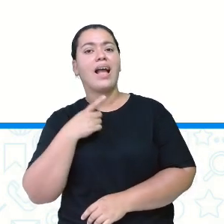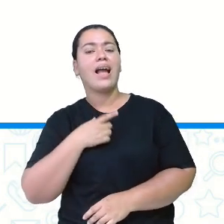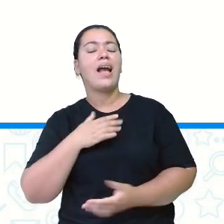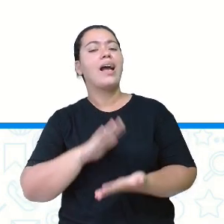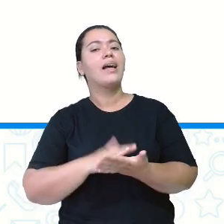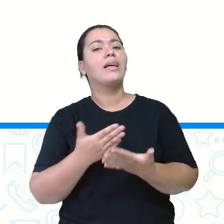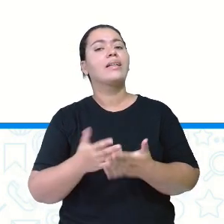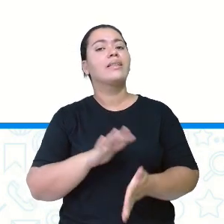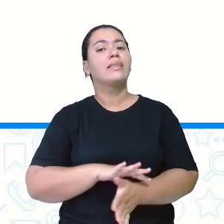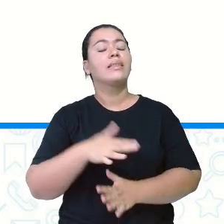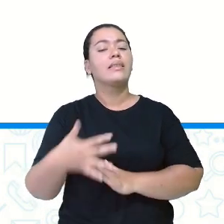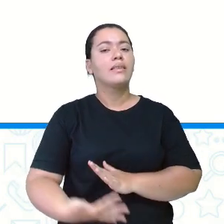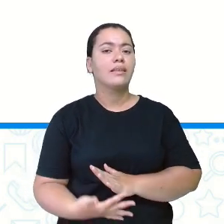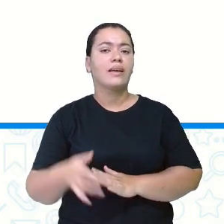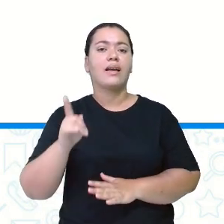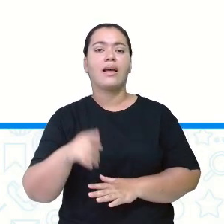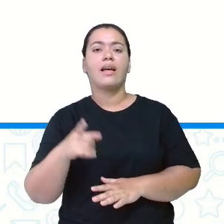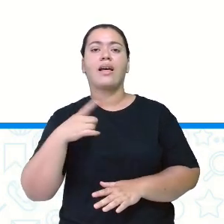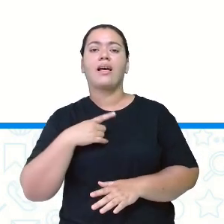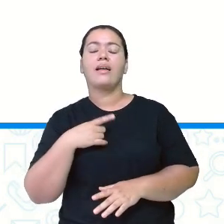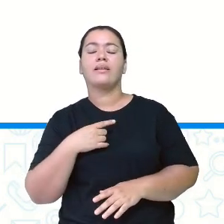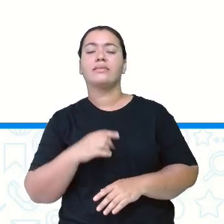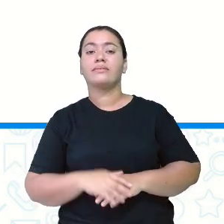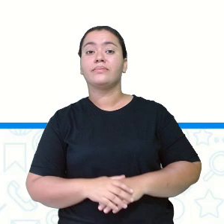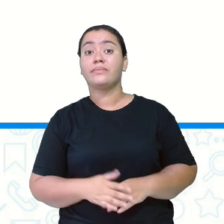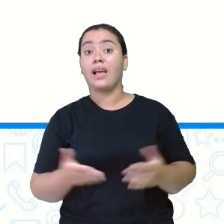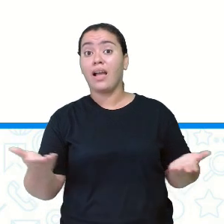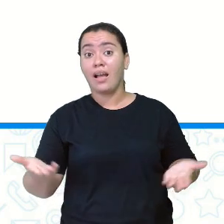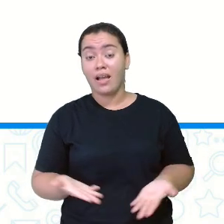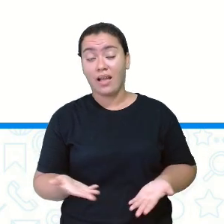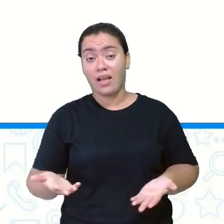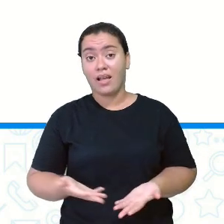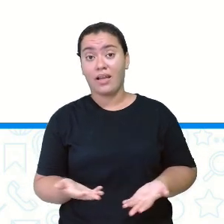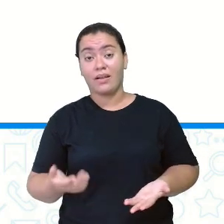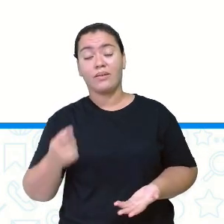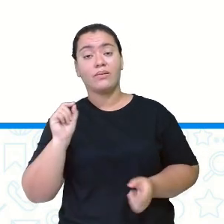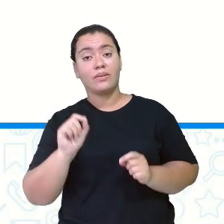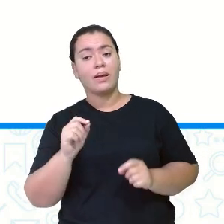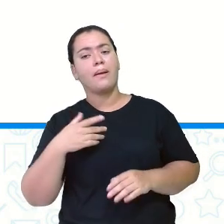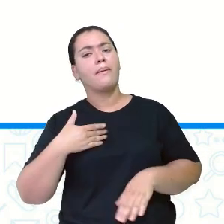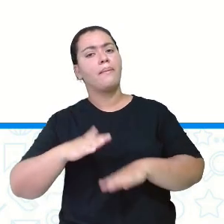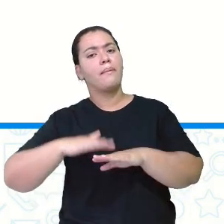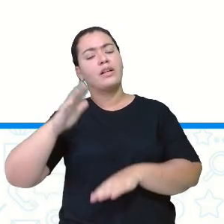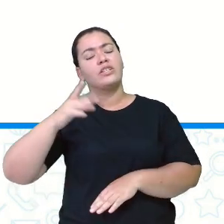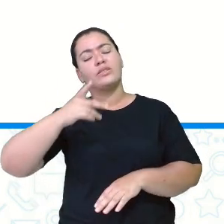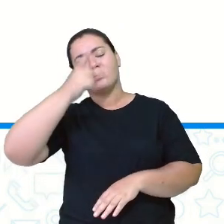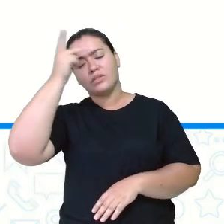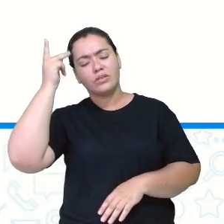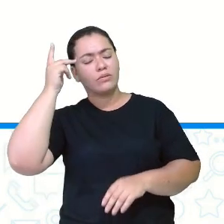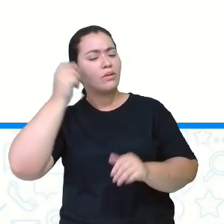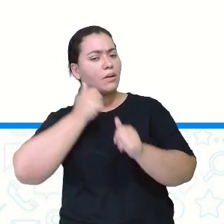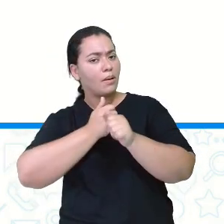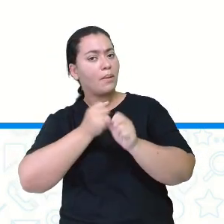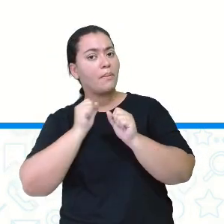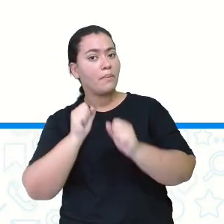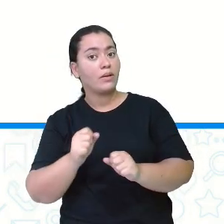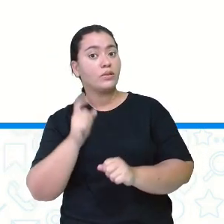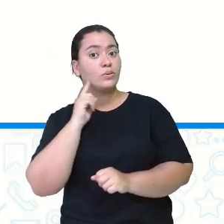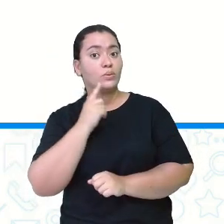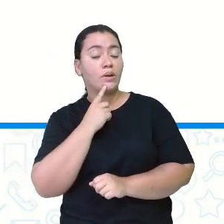intérprete traduzindo essa aula para a língua brasileira de sinais. Para que mais pessoas pudessem acompanhar. Então,